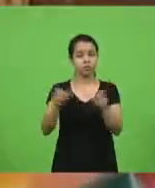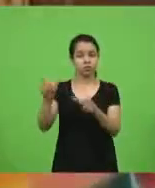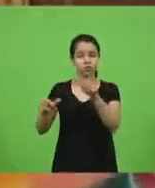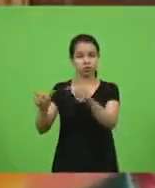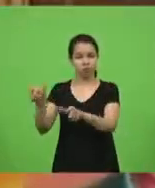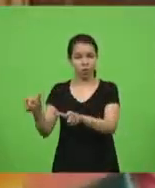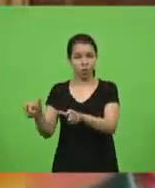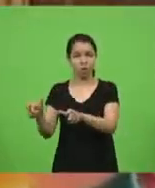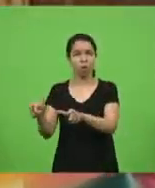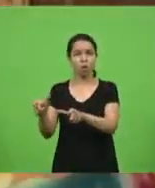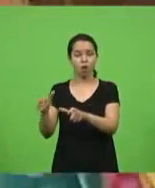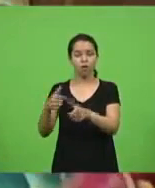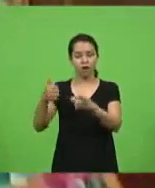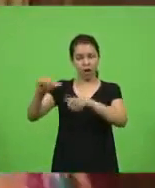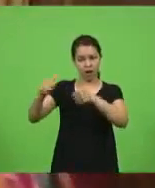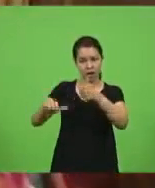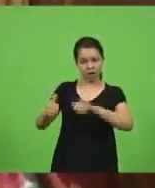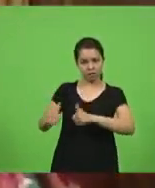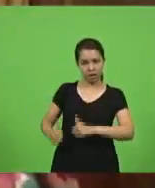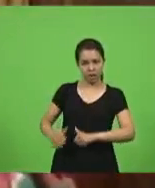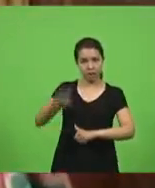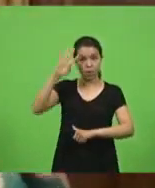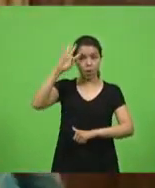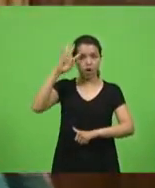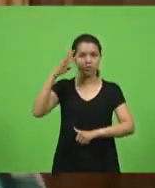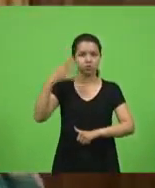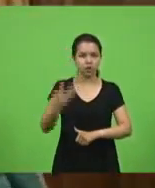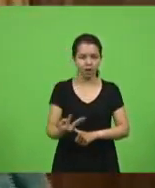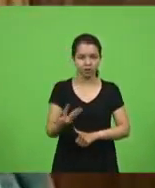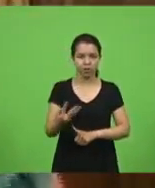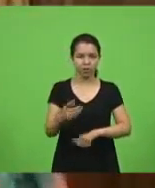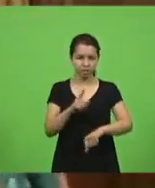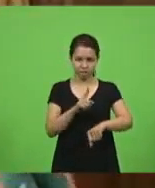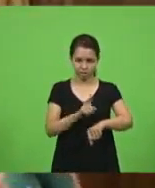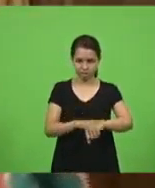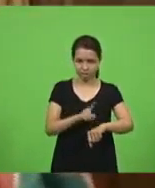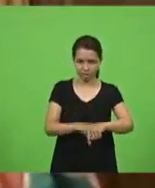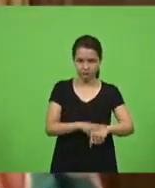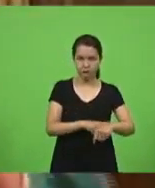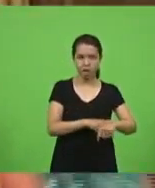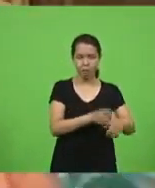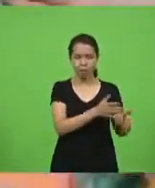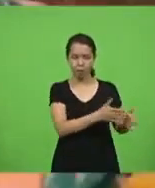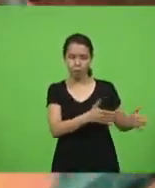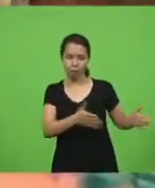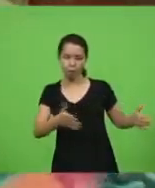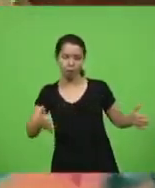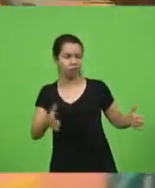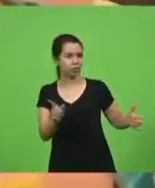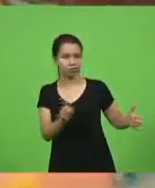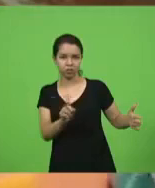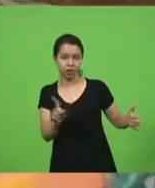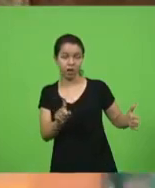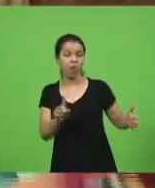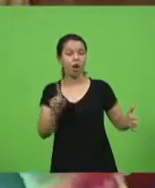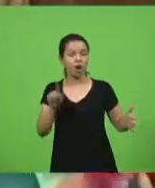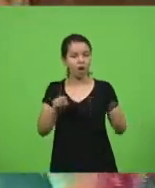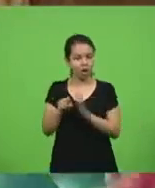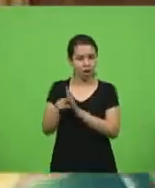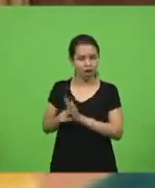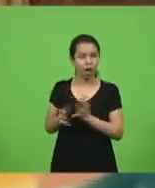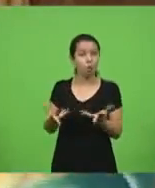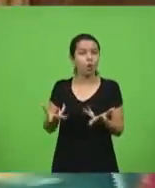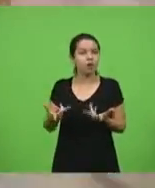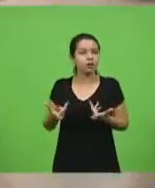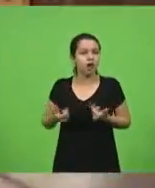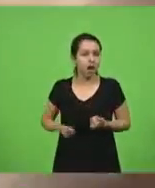entregarem, não pelo tempo que de entrega, ou seja, pela qualidade de horas que